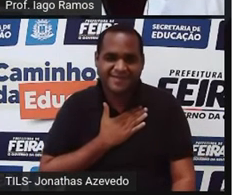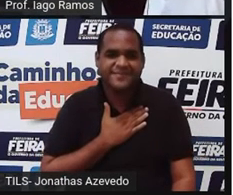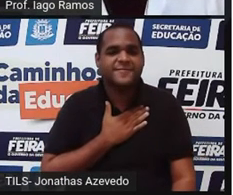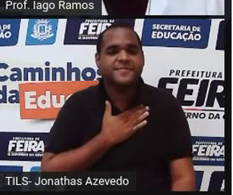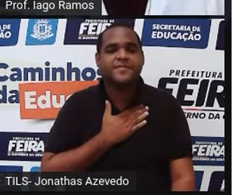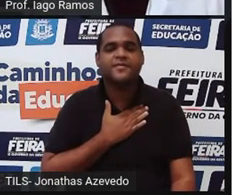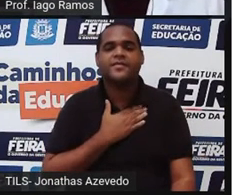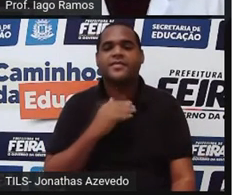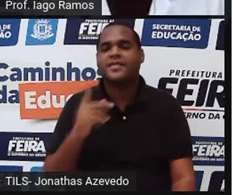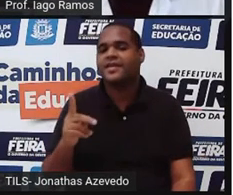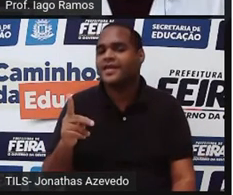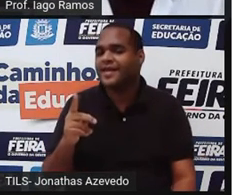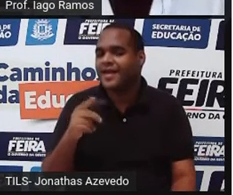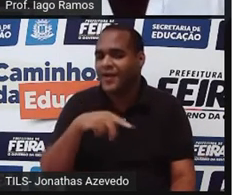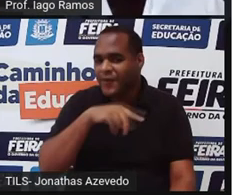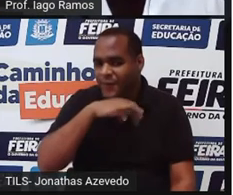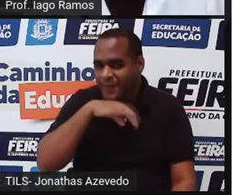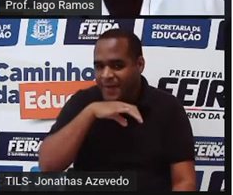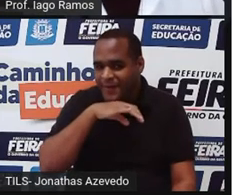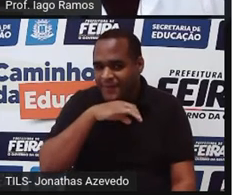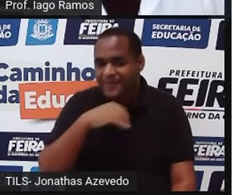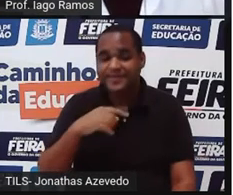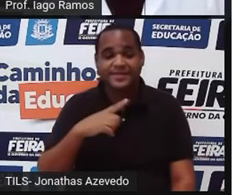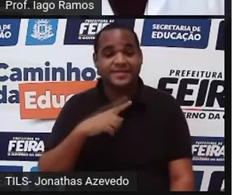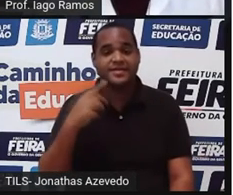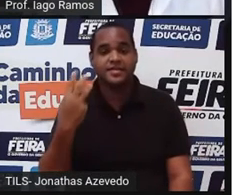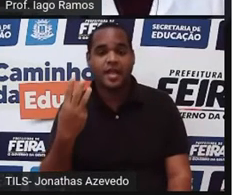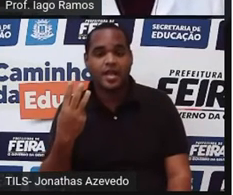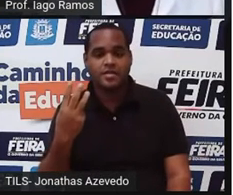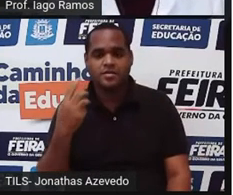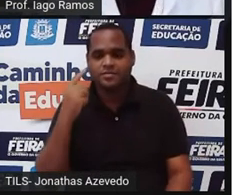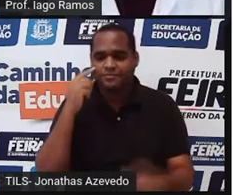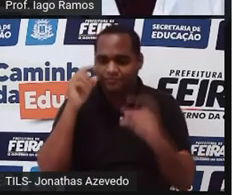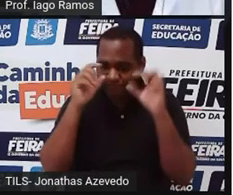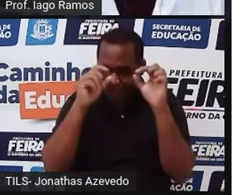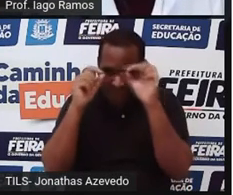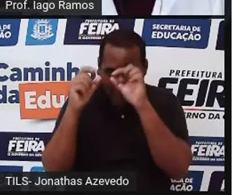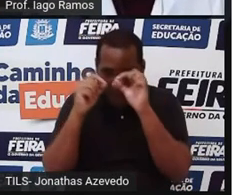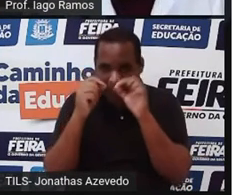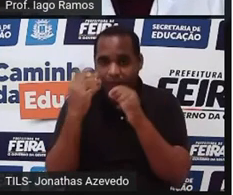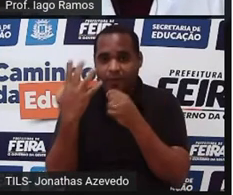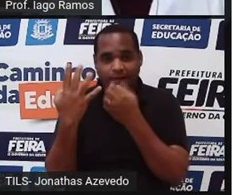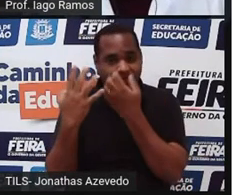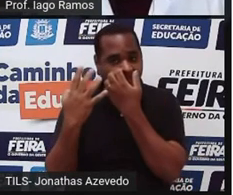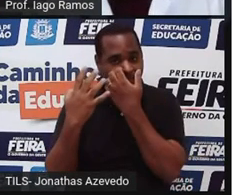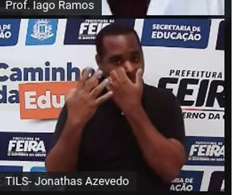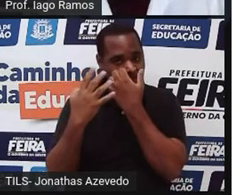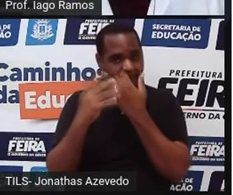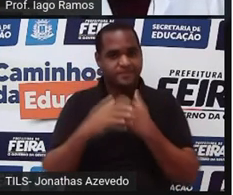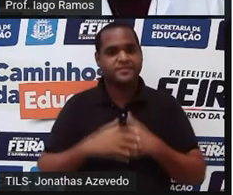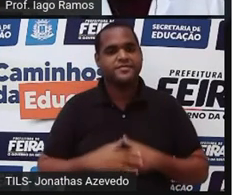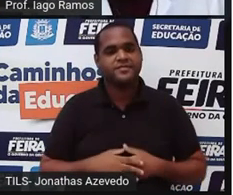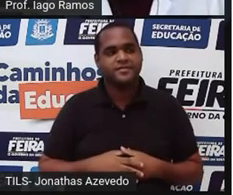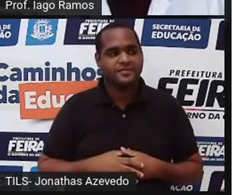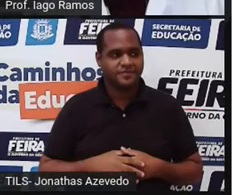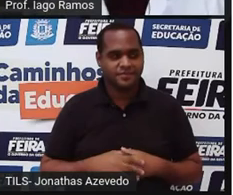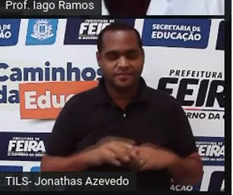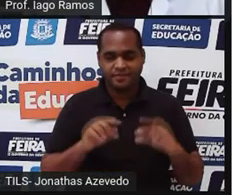Como é o nome do bichinho que tem entre 3 e 4 olhos? E aí?